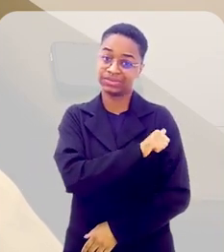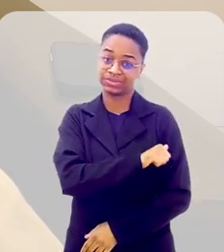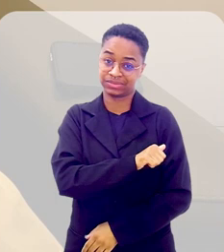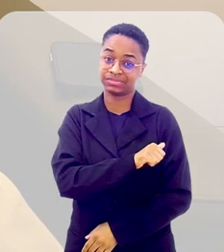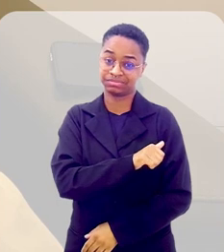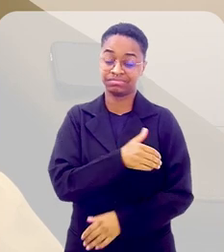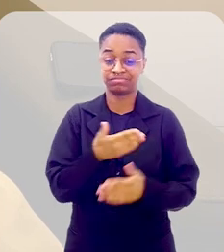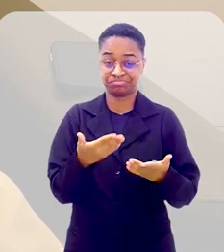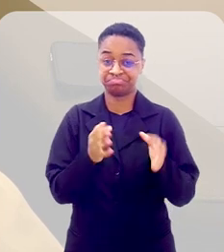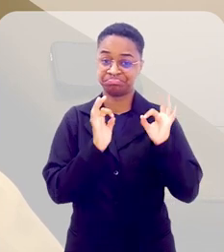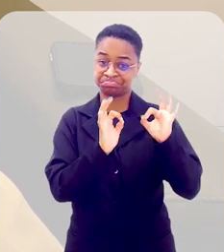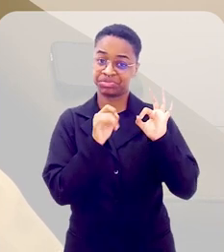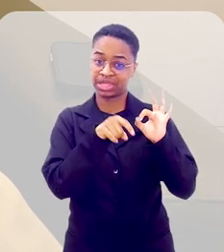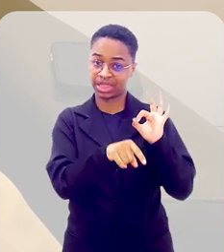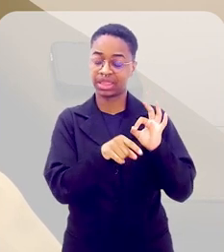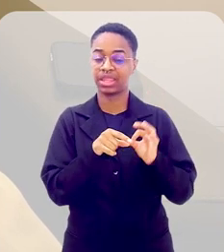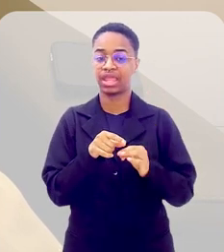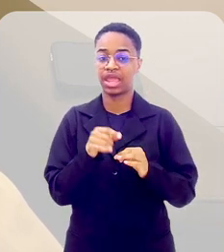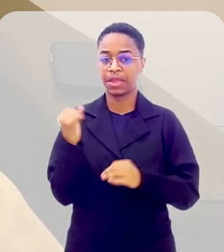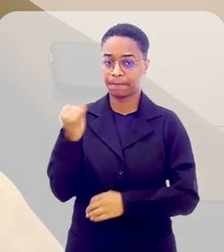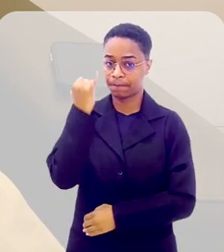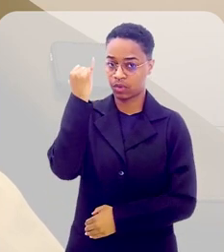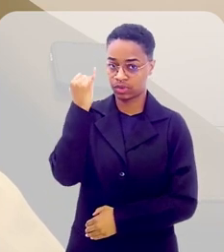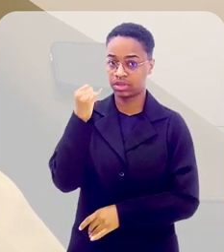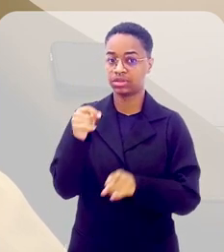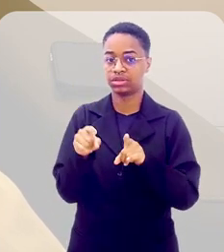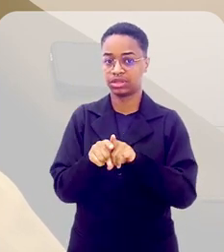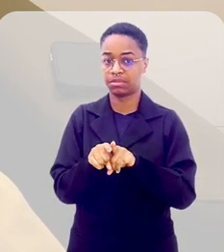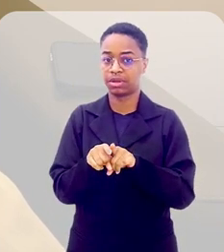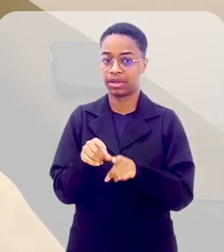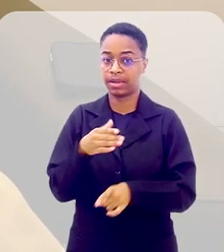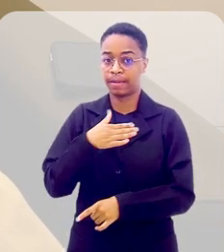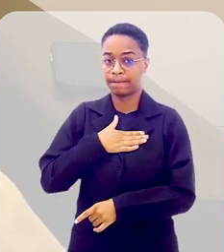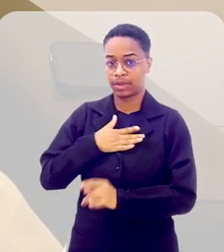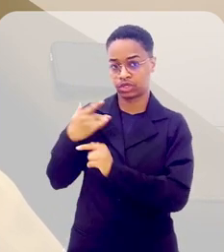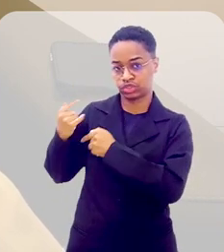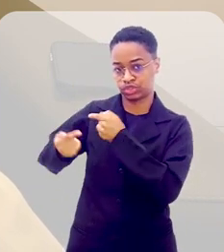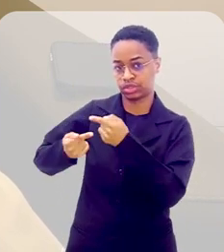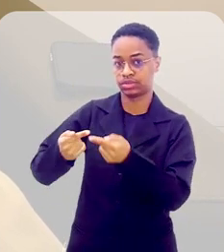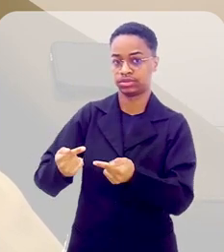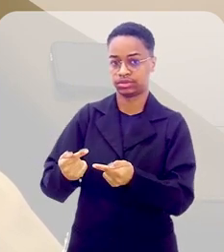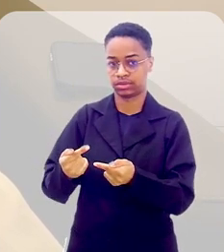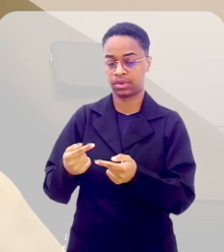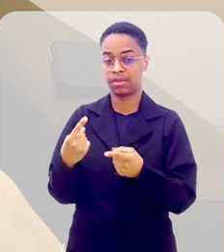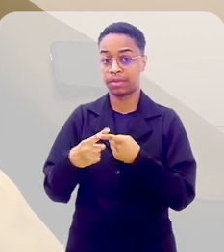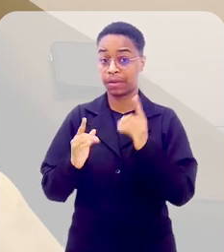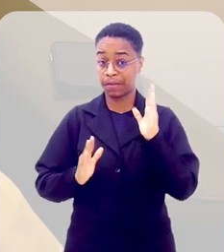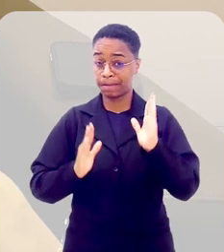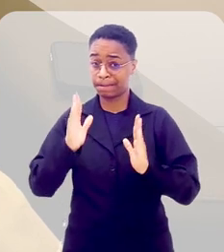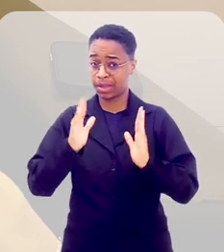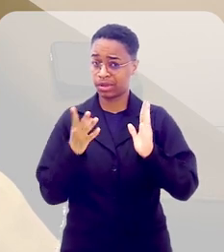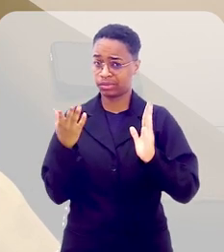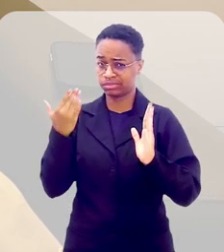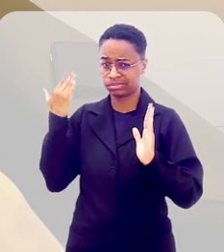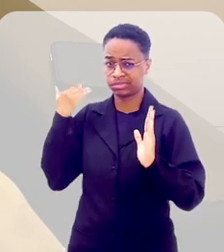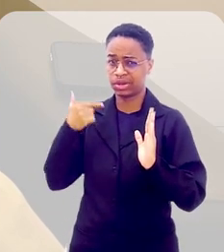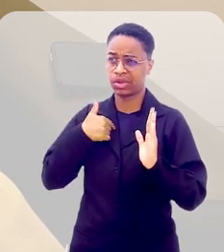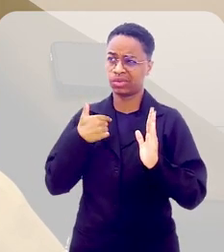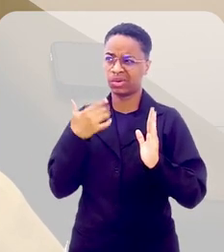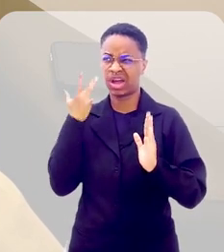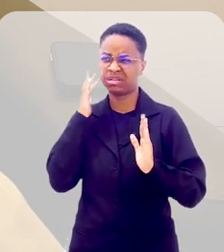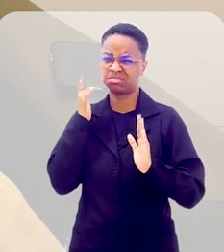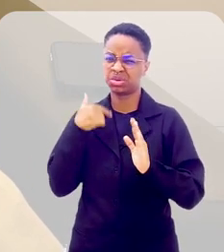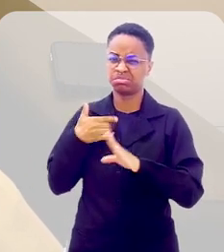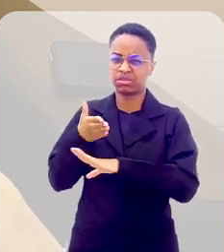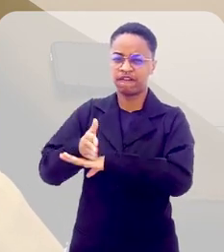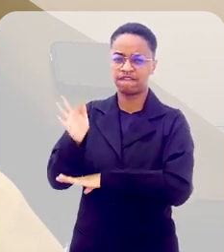ilustre e foi muito importante para a minha geração. nessa época eu devia estar